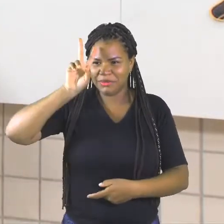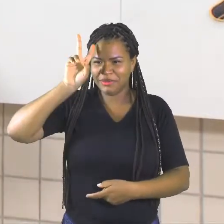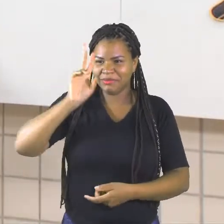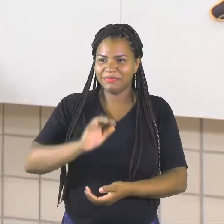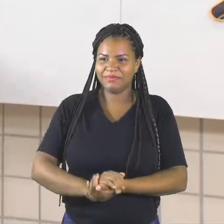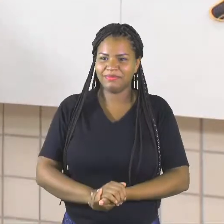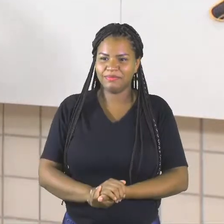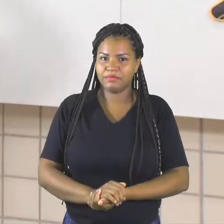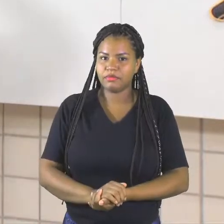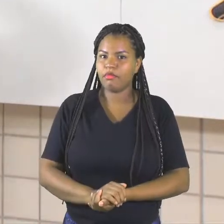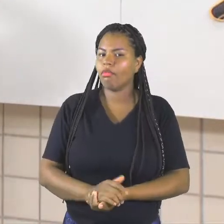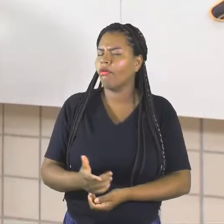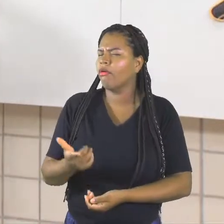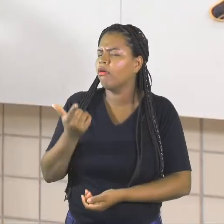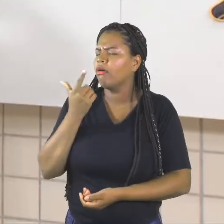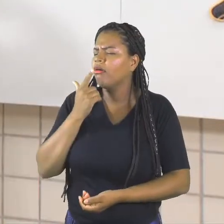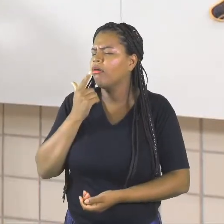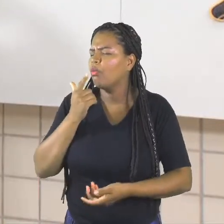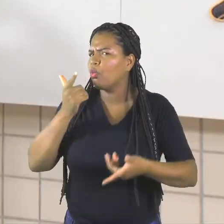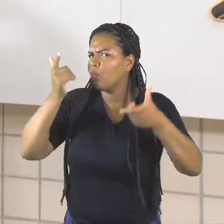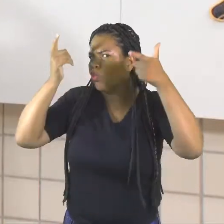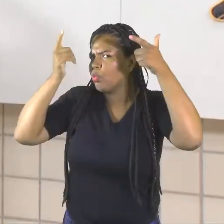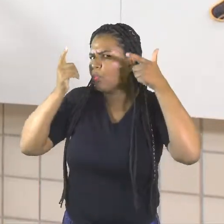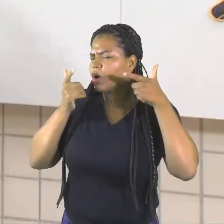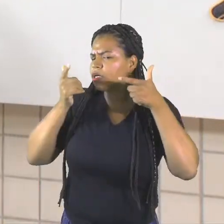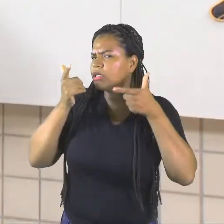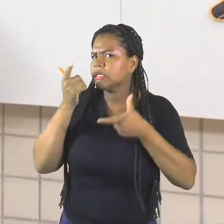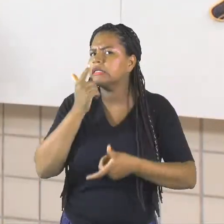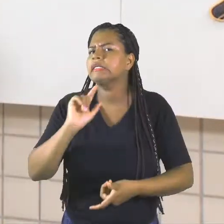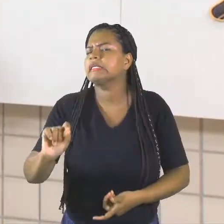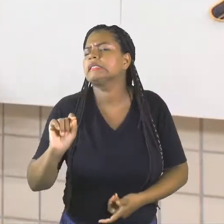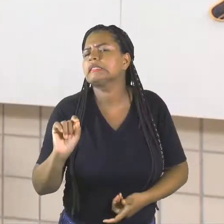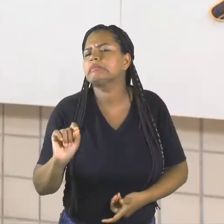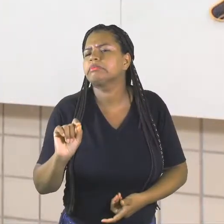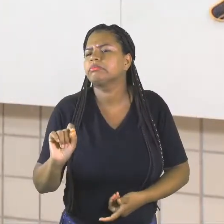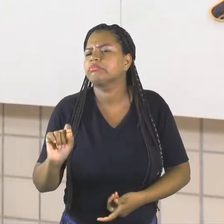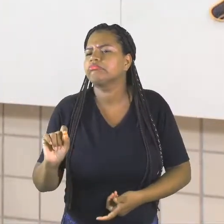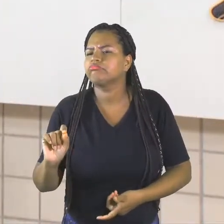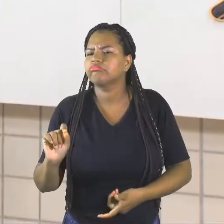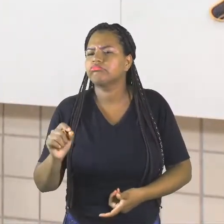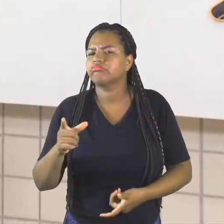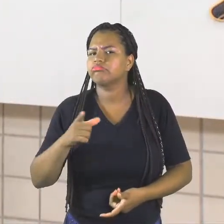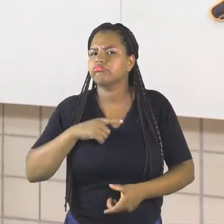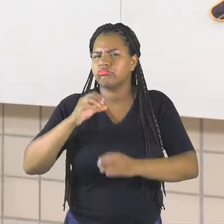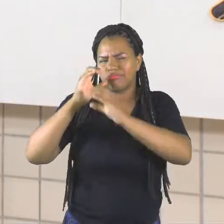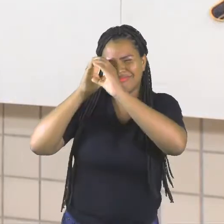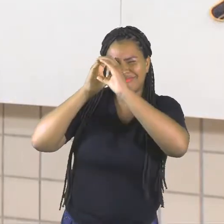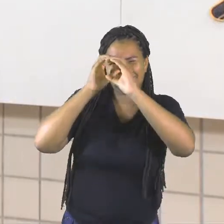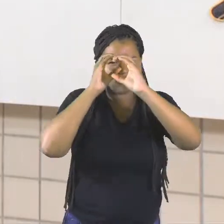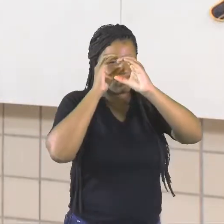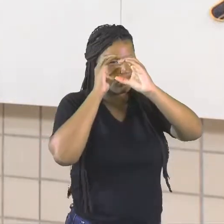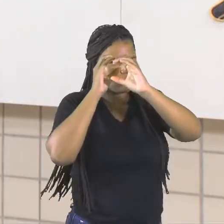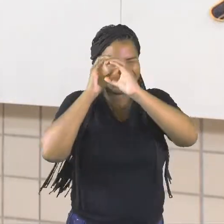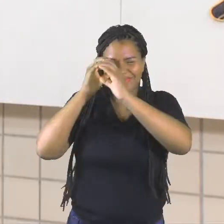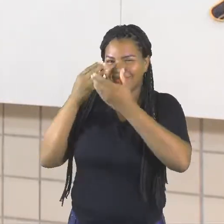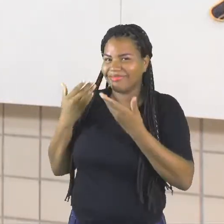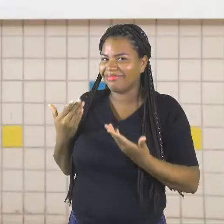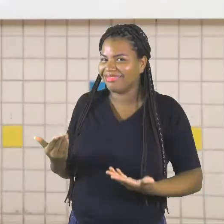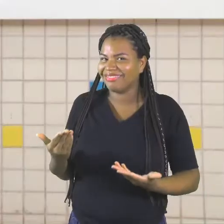Quem usa um chapéu assim e tem uma luneta assim?